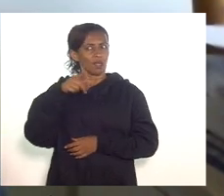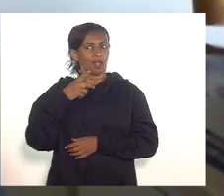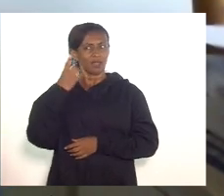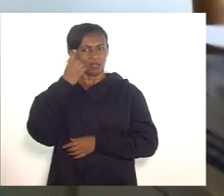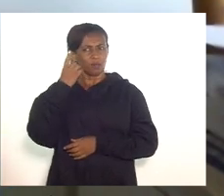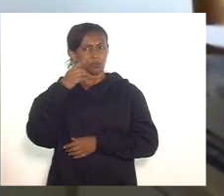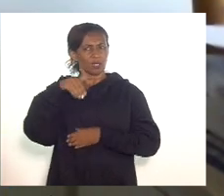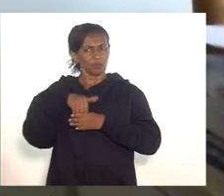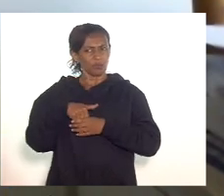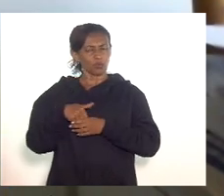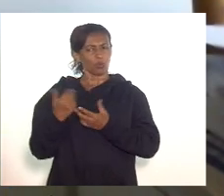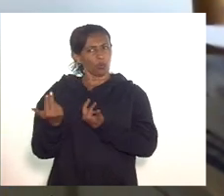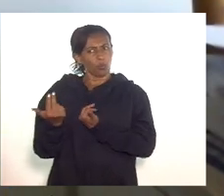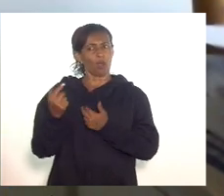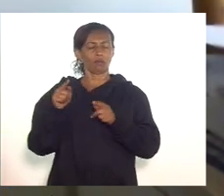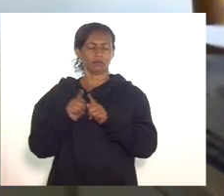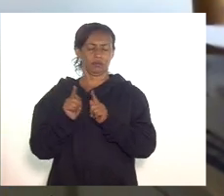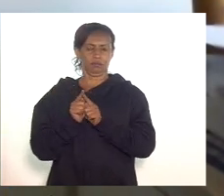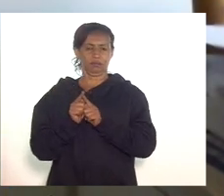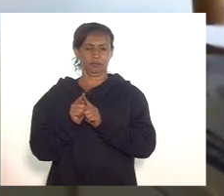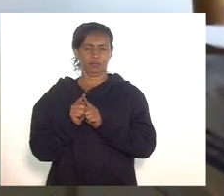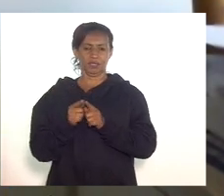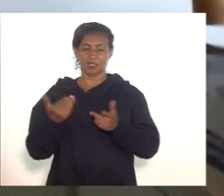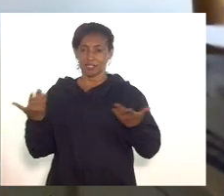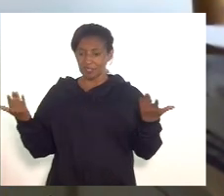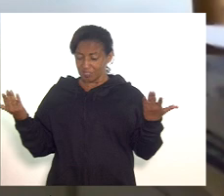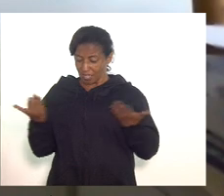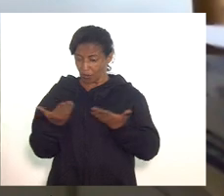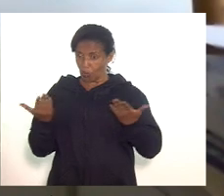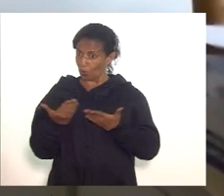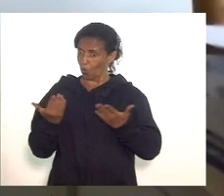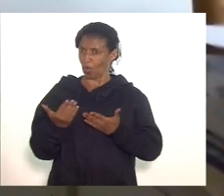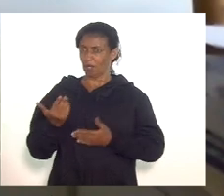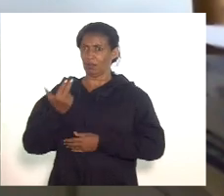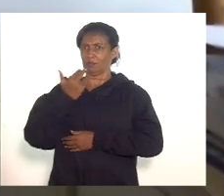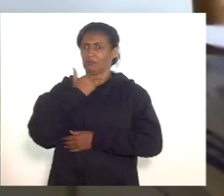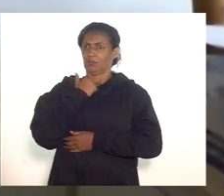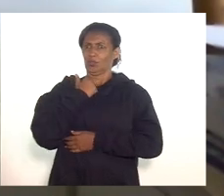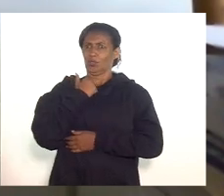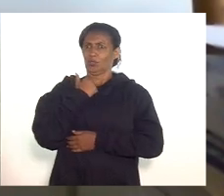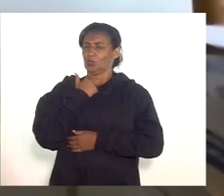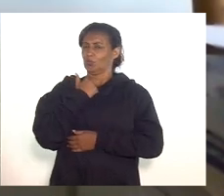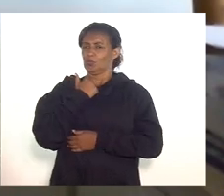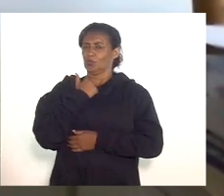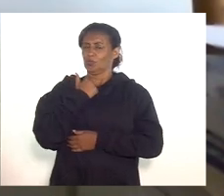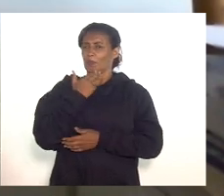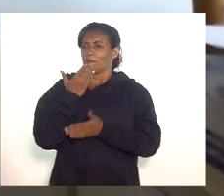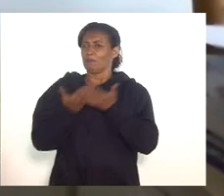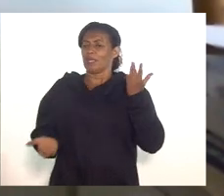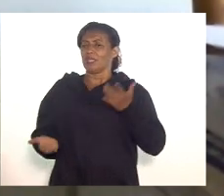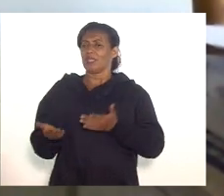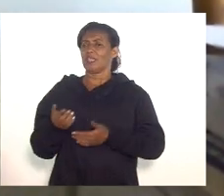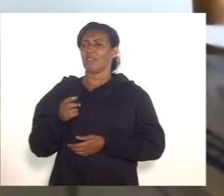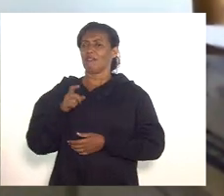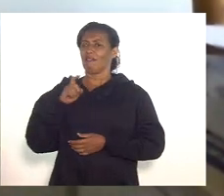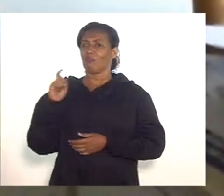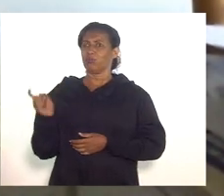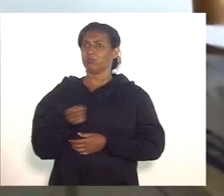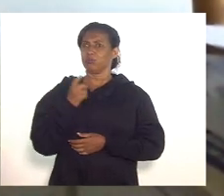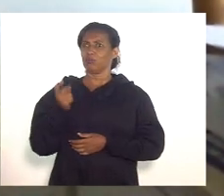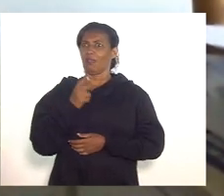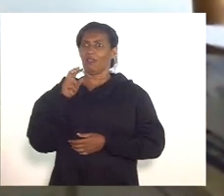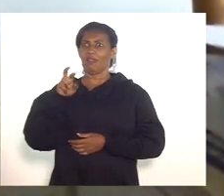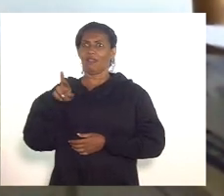e nós não podemos nessa altura do campeonato perder receitas até porque